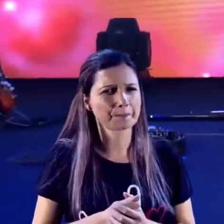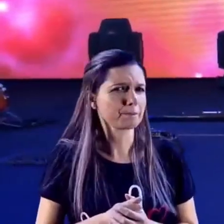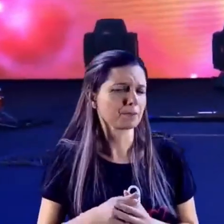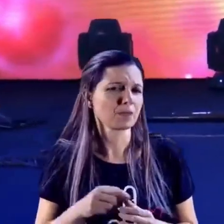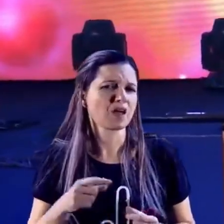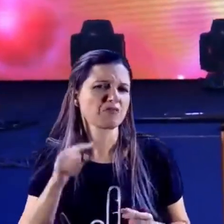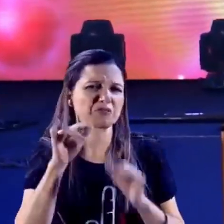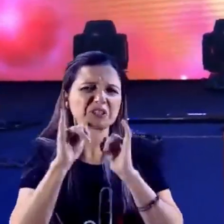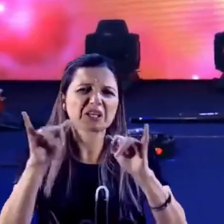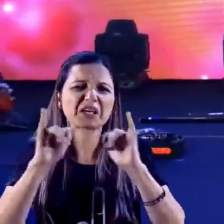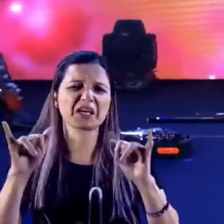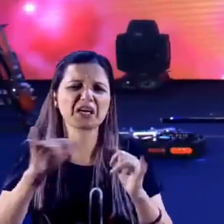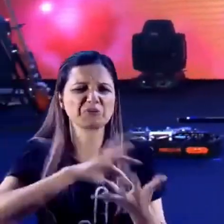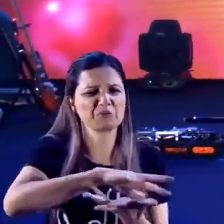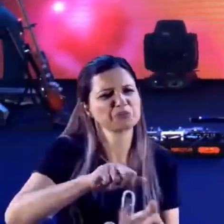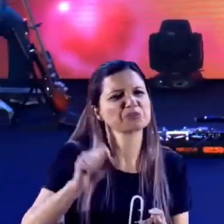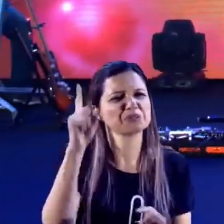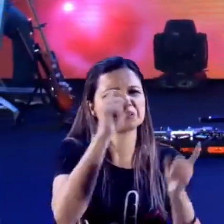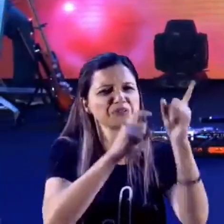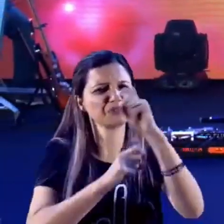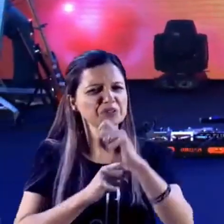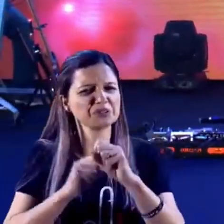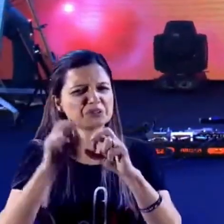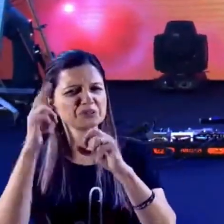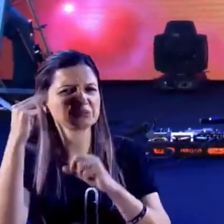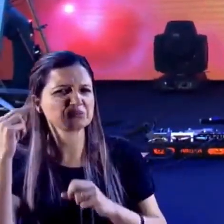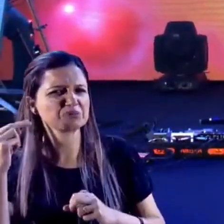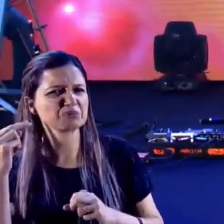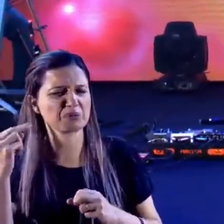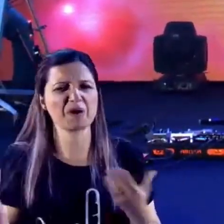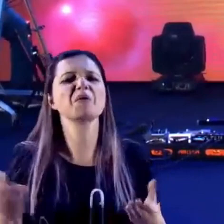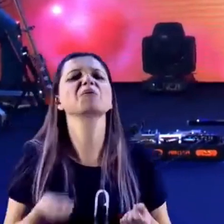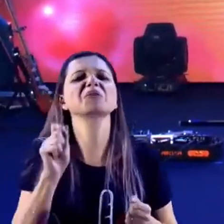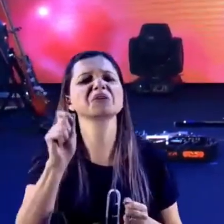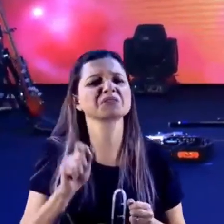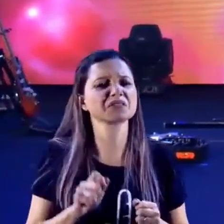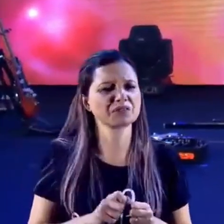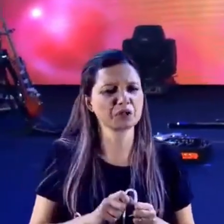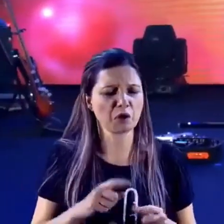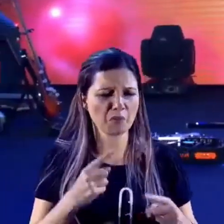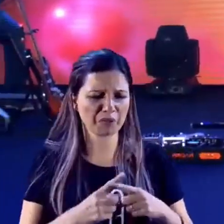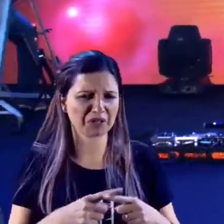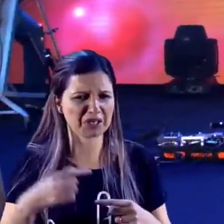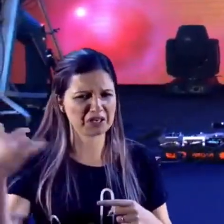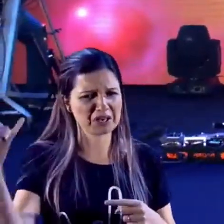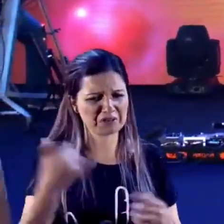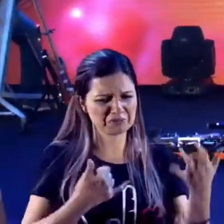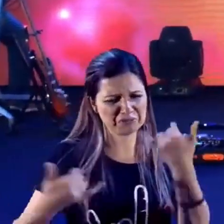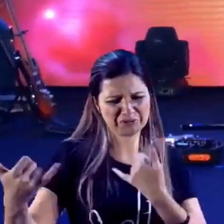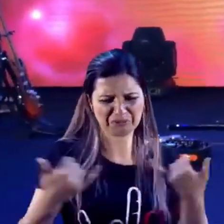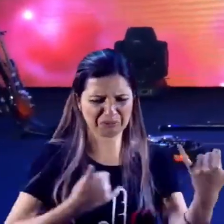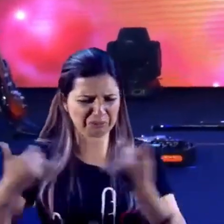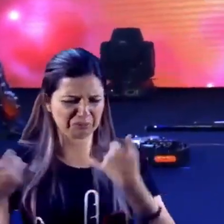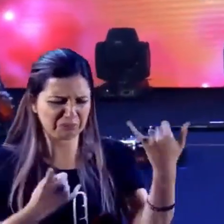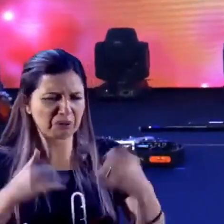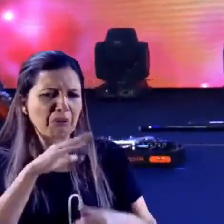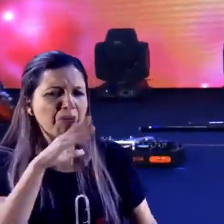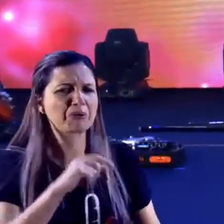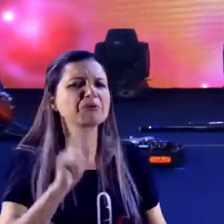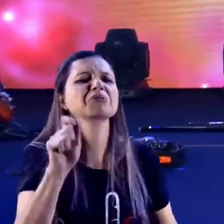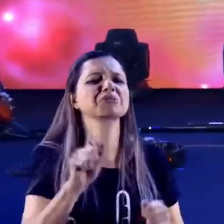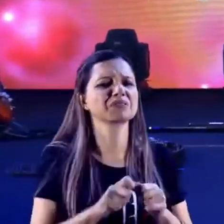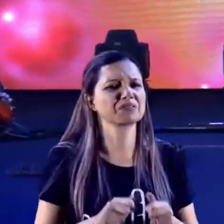diferente, o mundo nunca mais vai ser igual. As pessoas vão andar com medo, porque o vírus é uma coisa que a gente não tem como